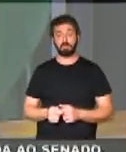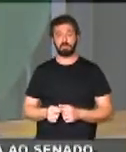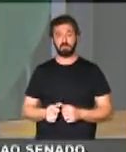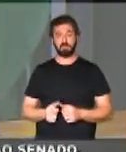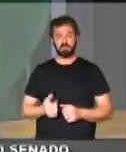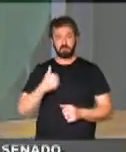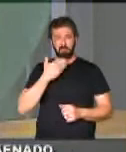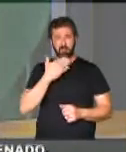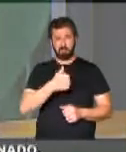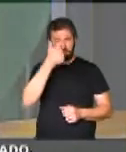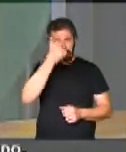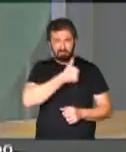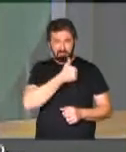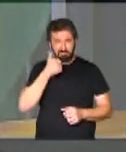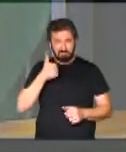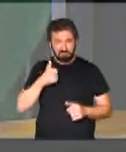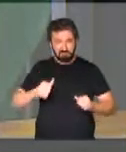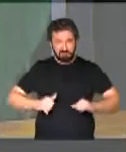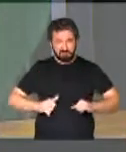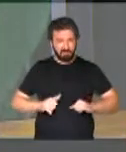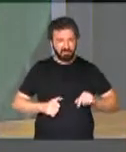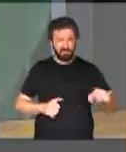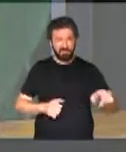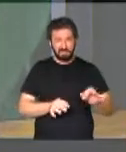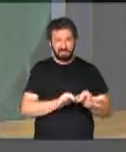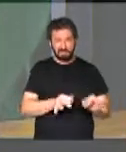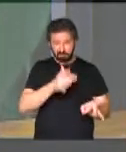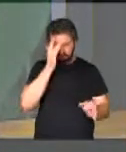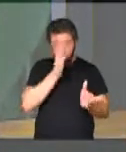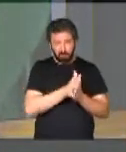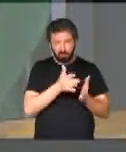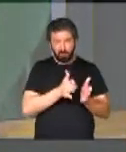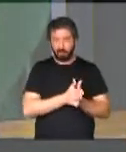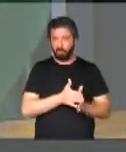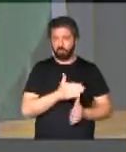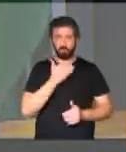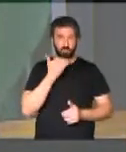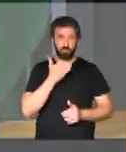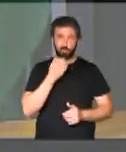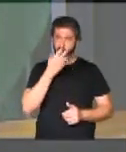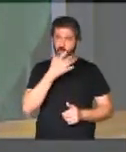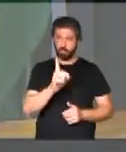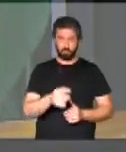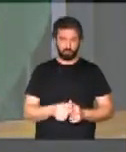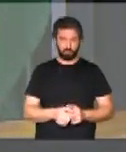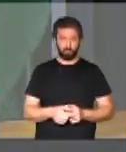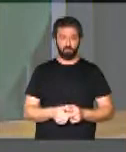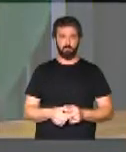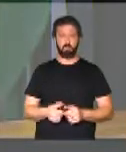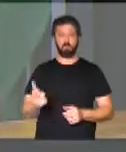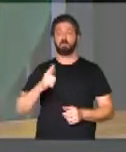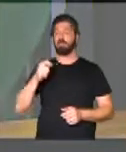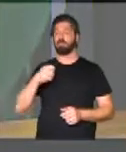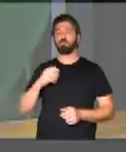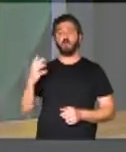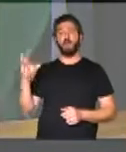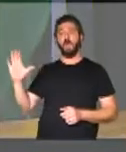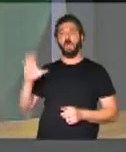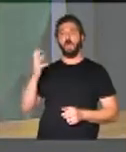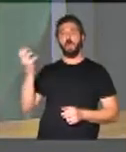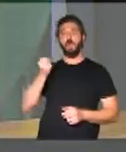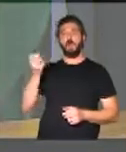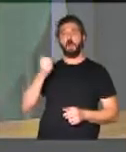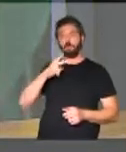E pedir sacrifício de pessoas simples, eu acho que esse não é o caminho. Nós temos que tirar a gordura de quem tem.